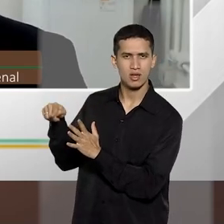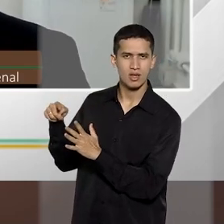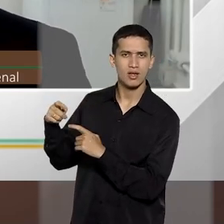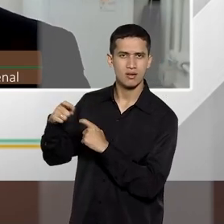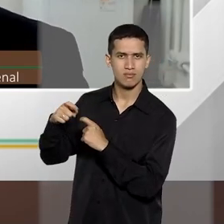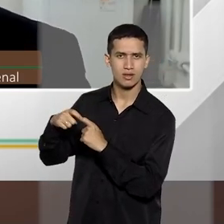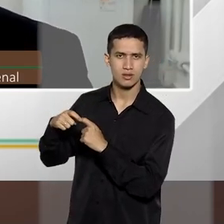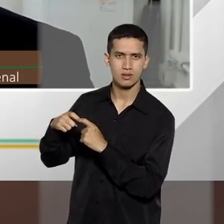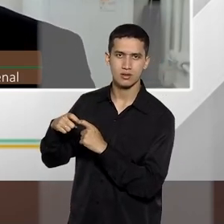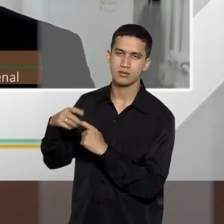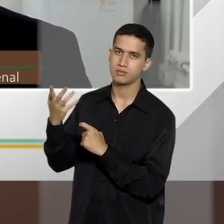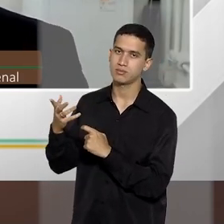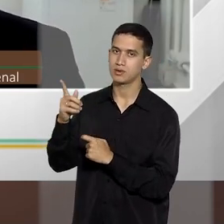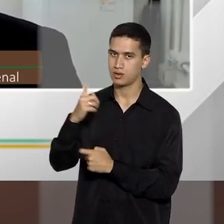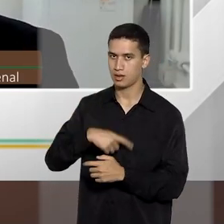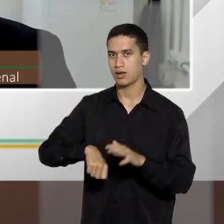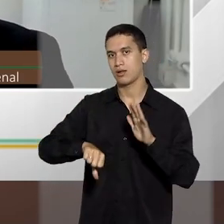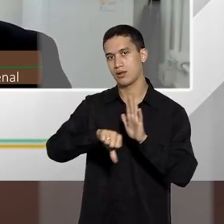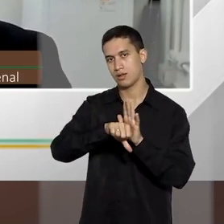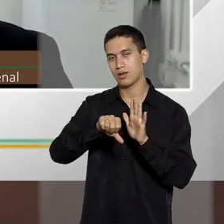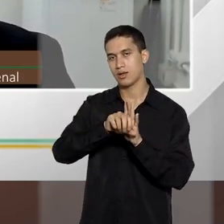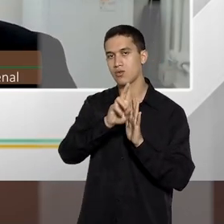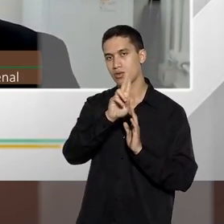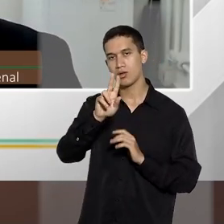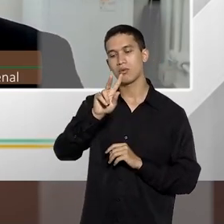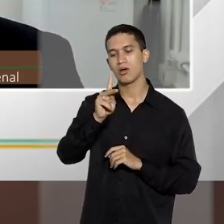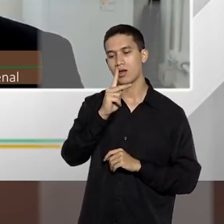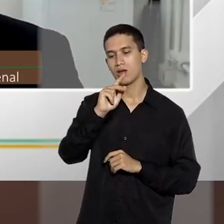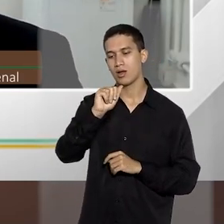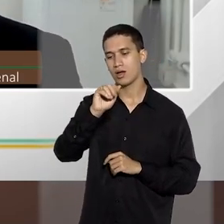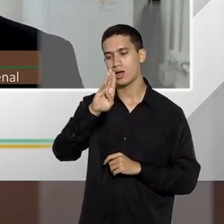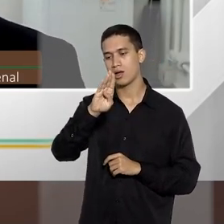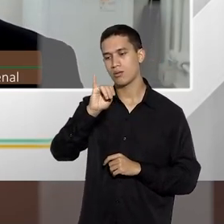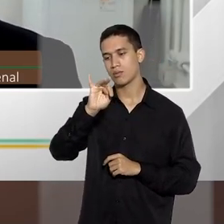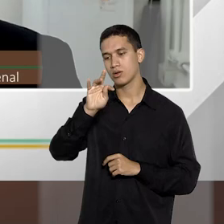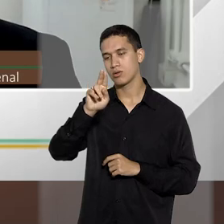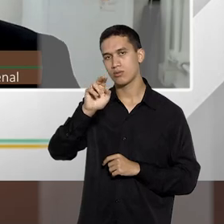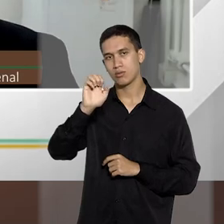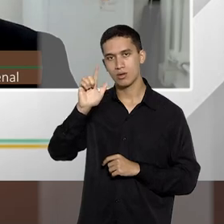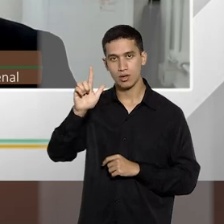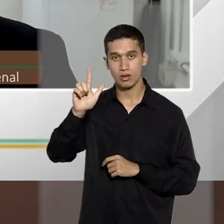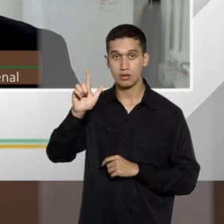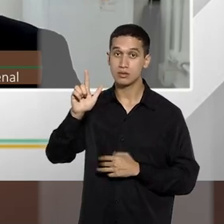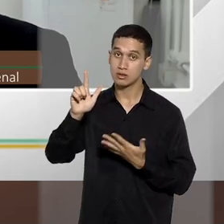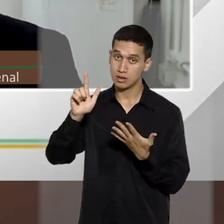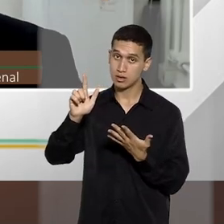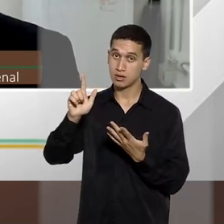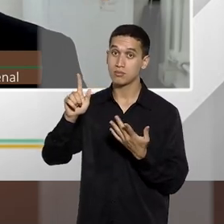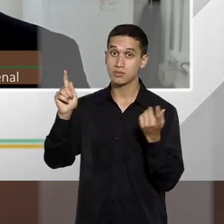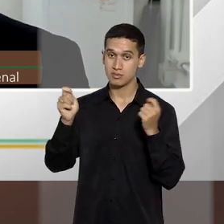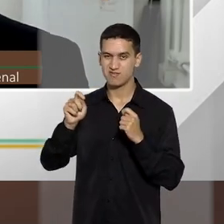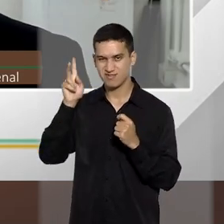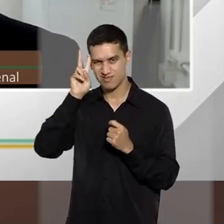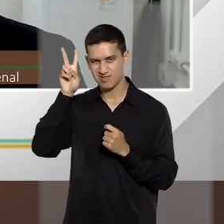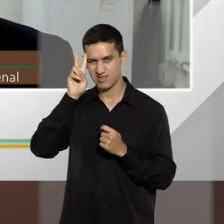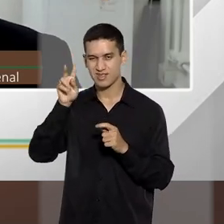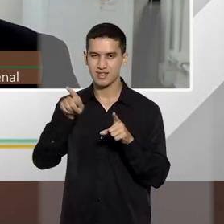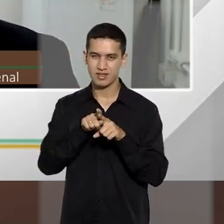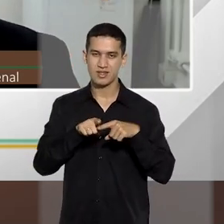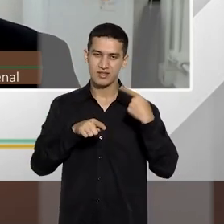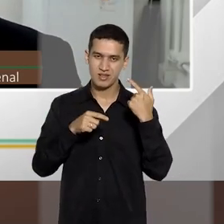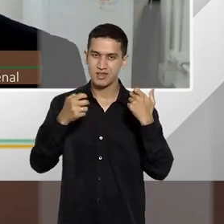habitual. depois eu vou até pedir para a professora Ana falar, se for possível, da questão da prisão em flagrante nesses crimes, que é